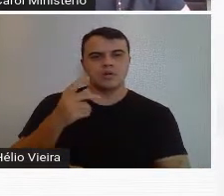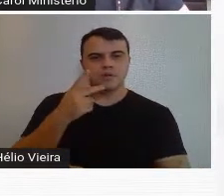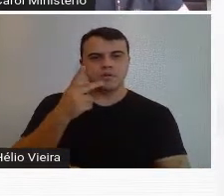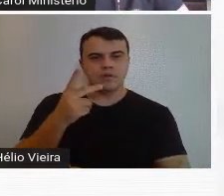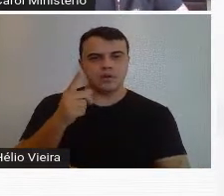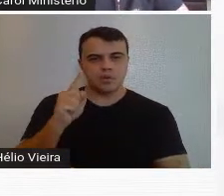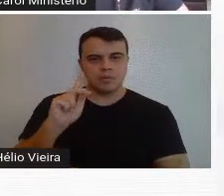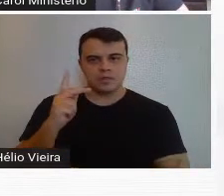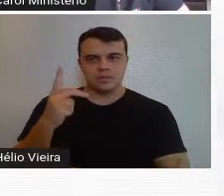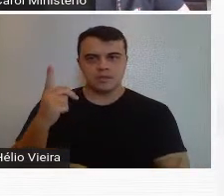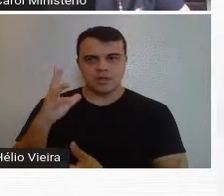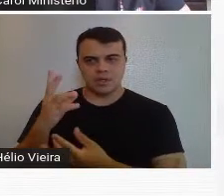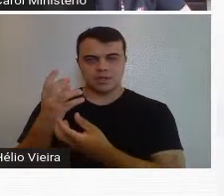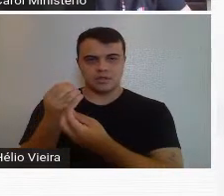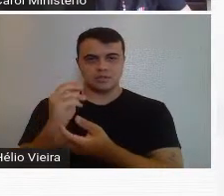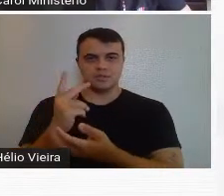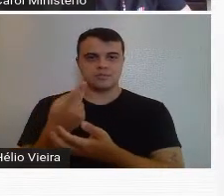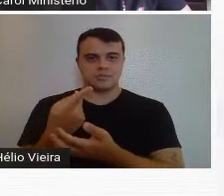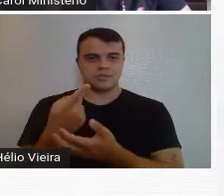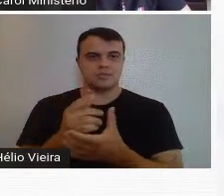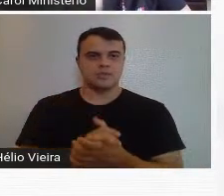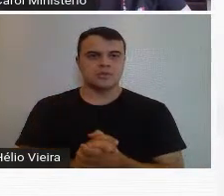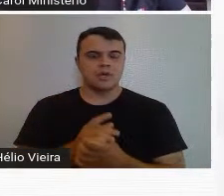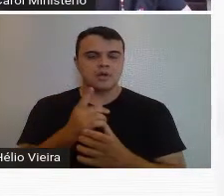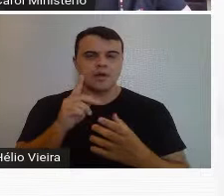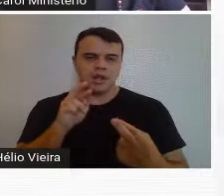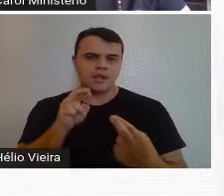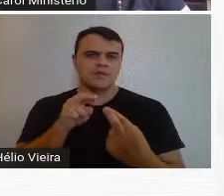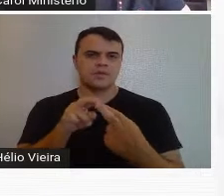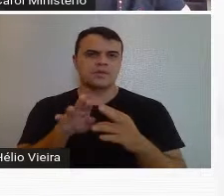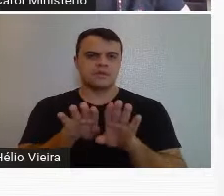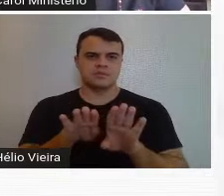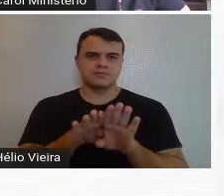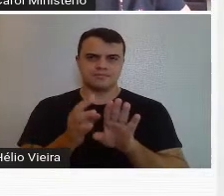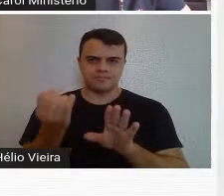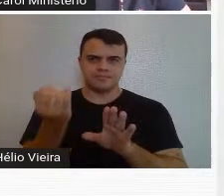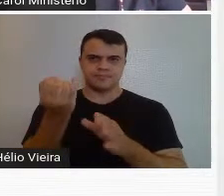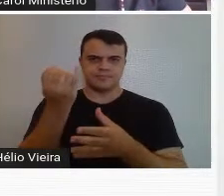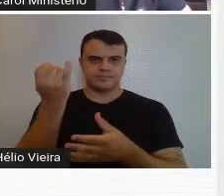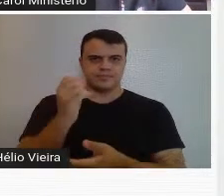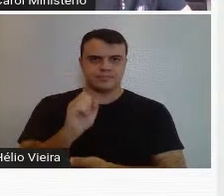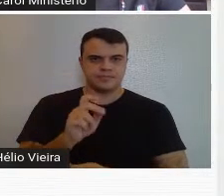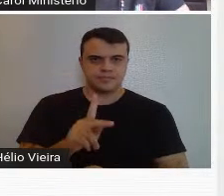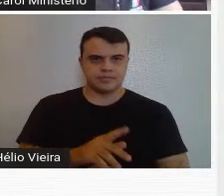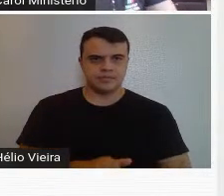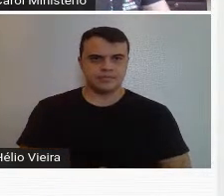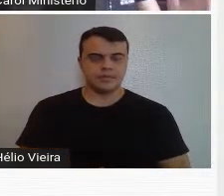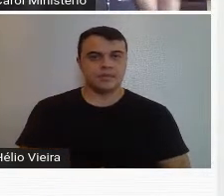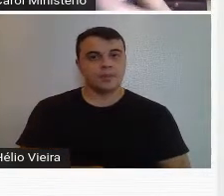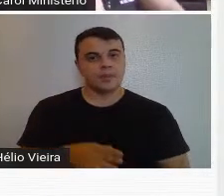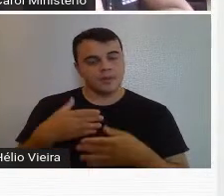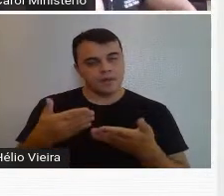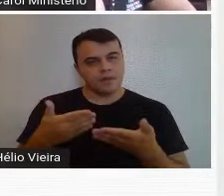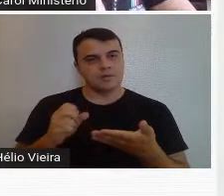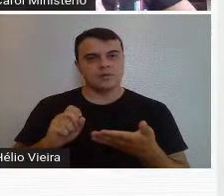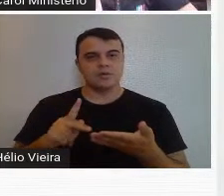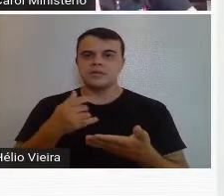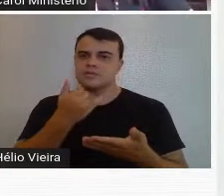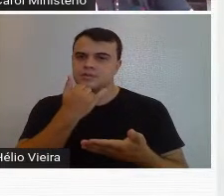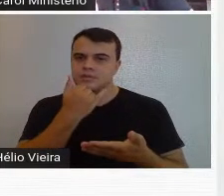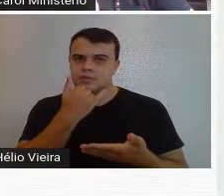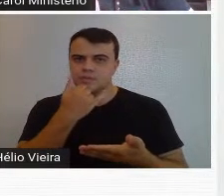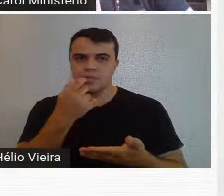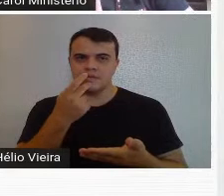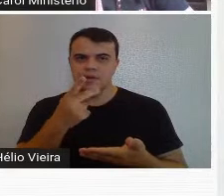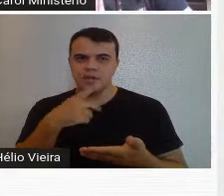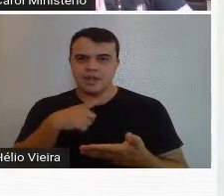por Uma História da Arte em Belo Horizonte, que é uma referência também indispensável. Tá bom? Pessoal, então é isso. Desculpa aí ter